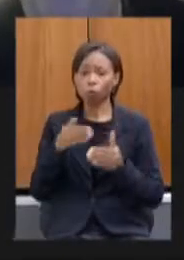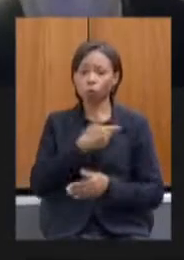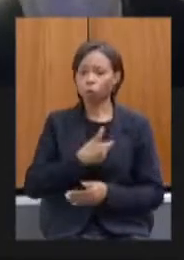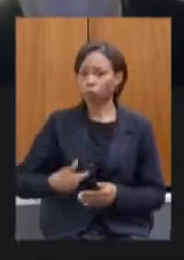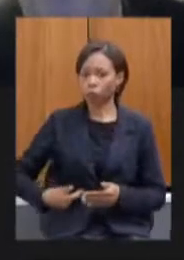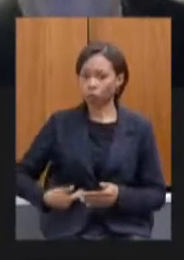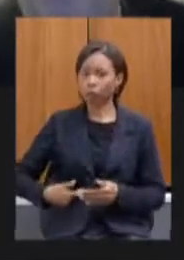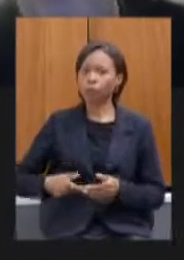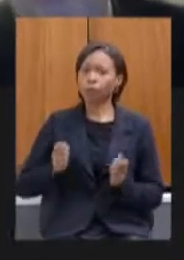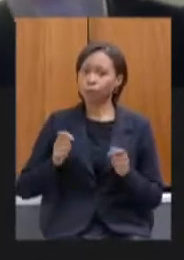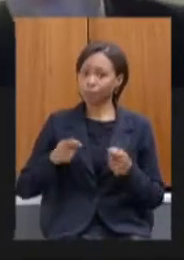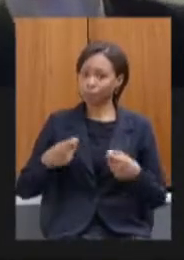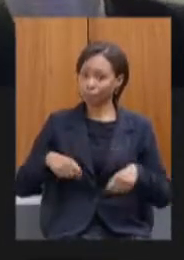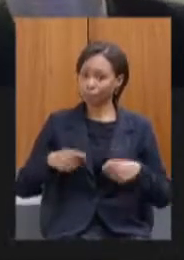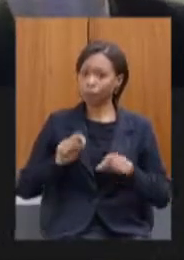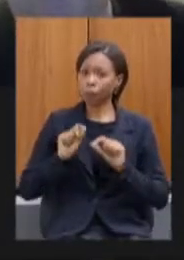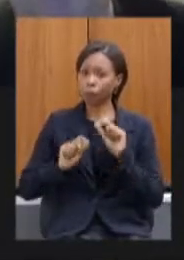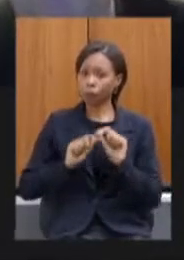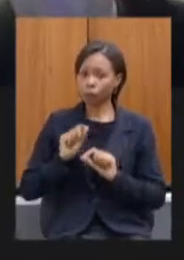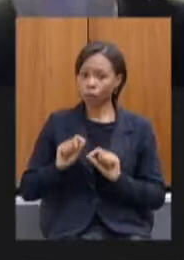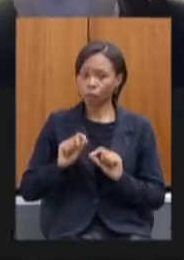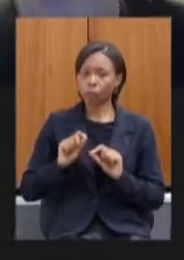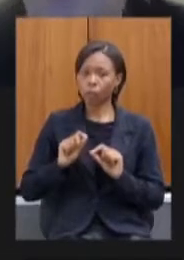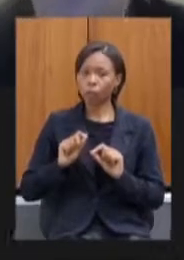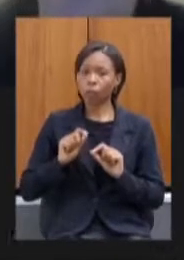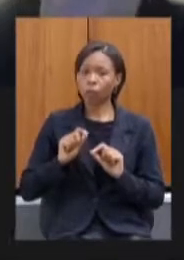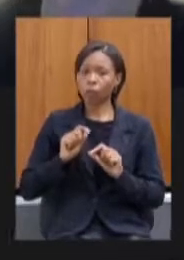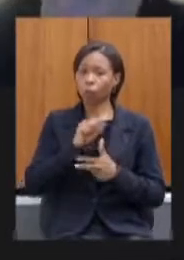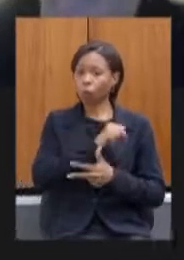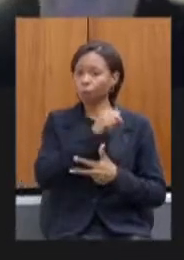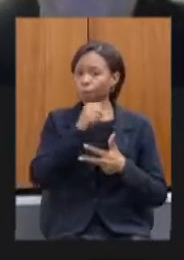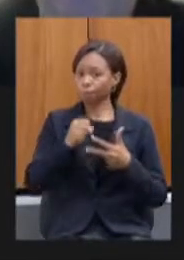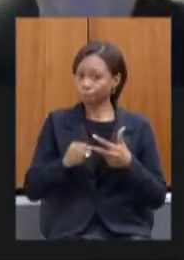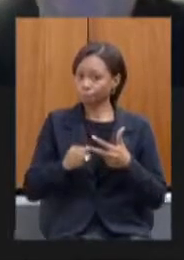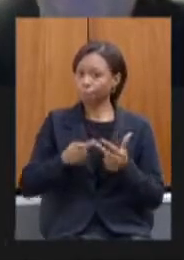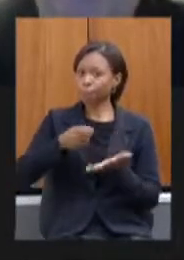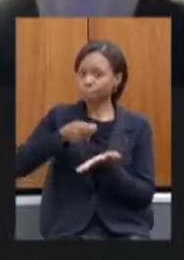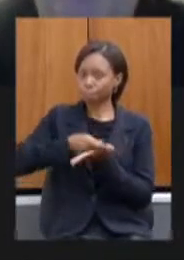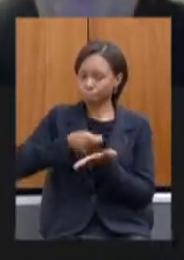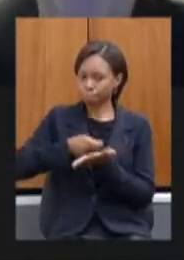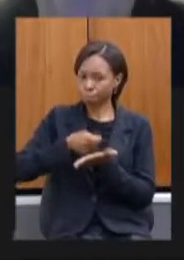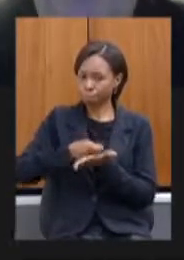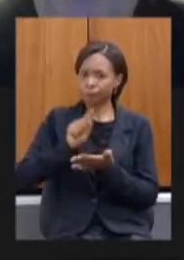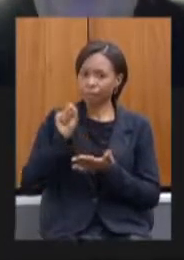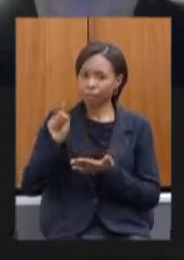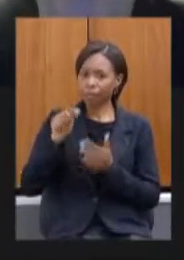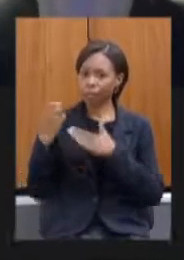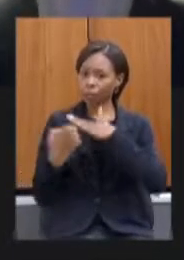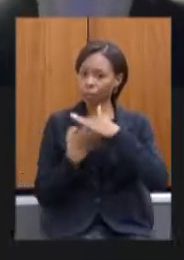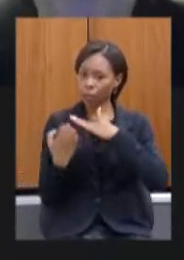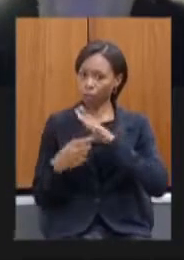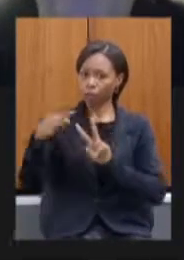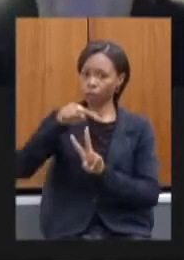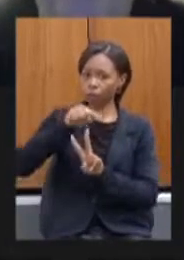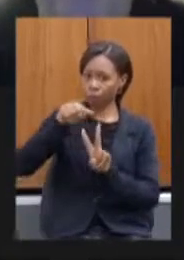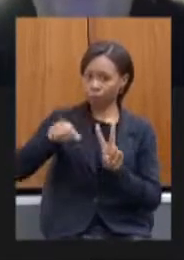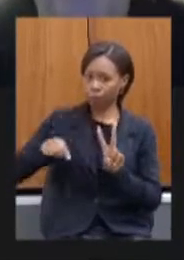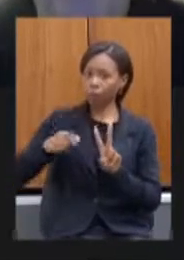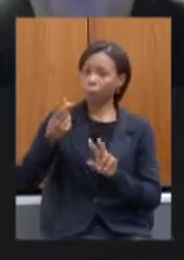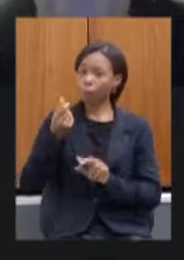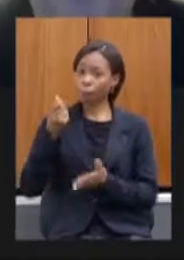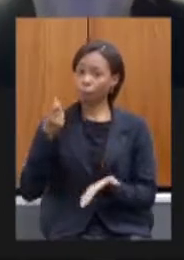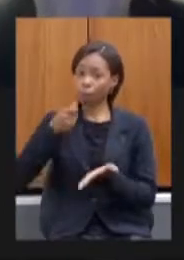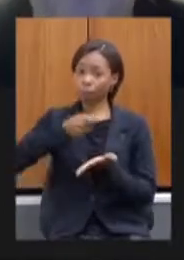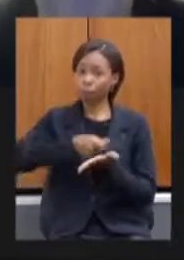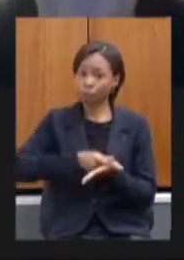poder público possa cobrar da Vale a indenização pelos danos